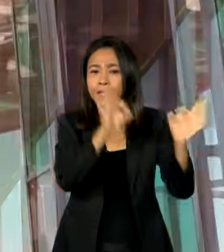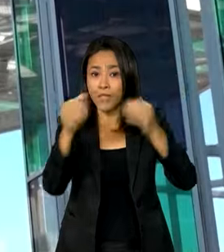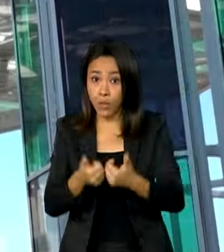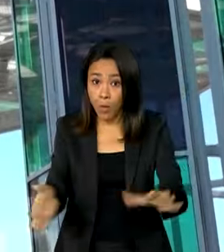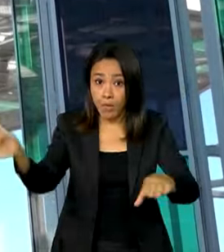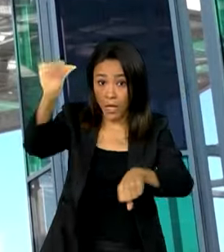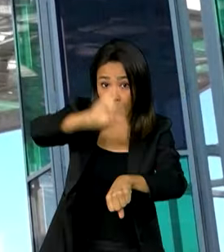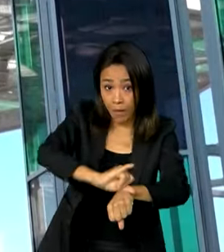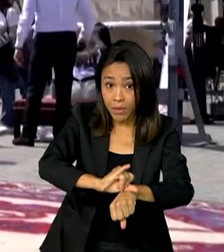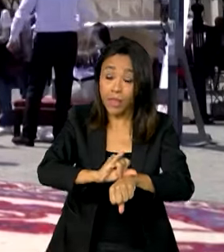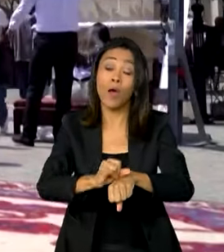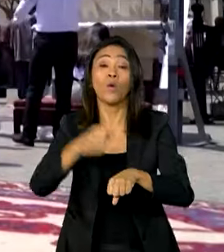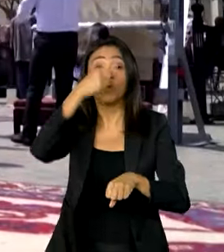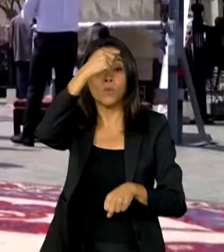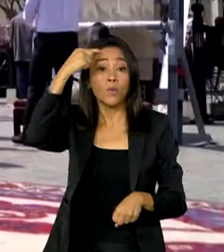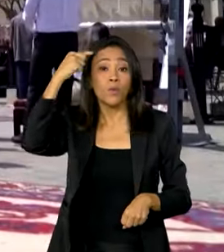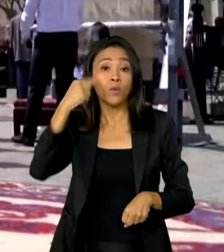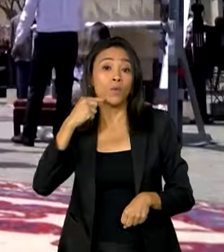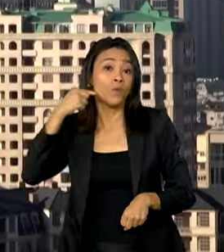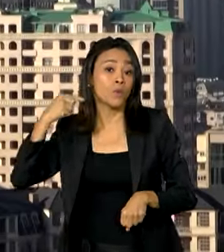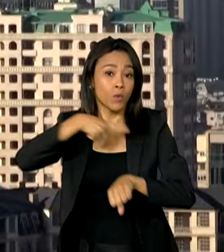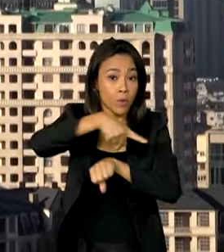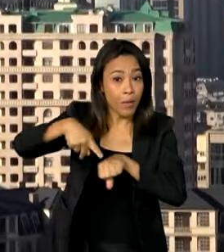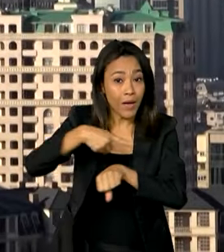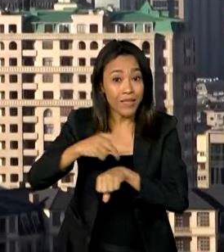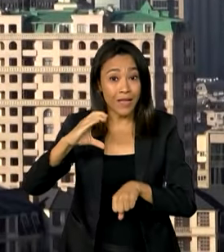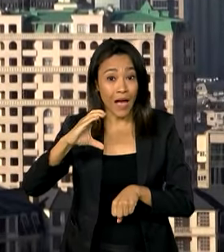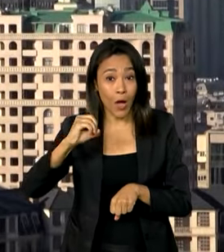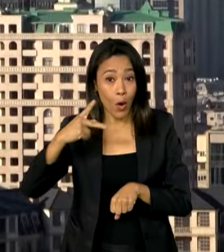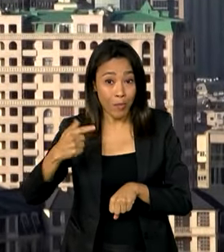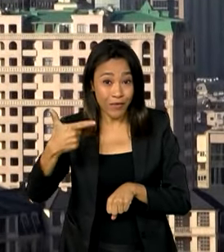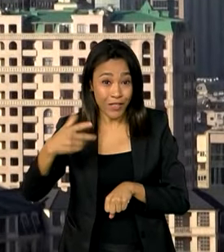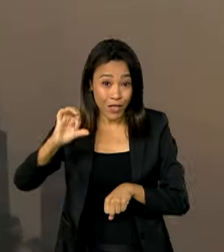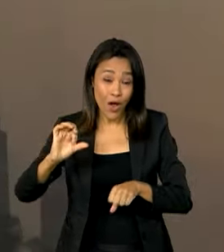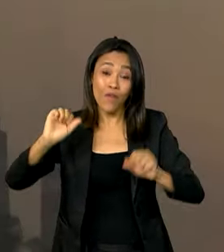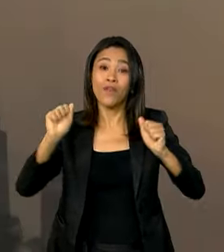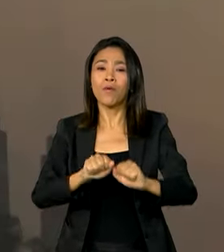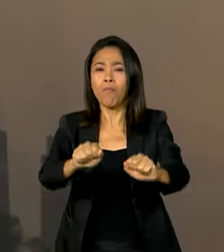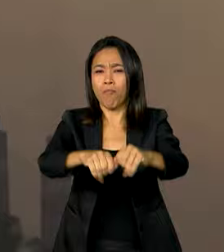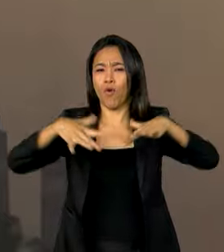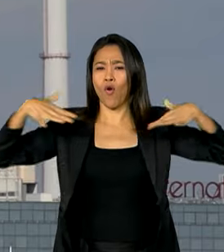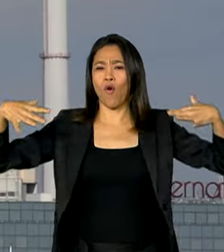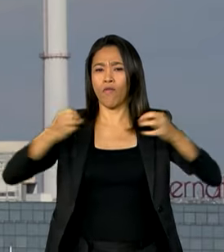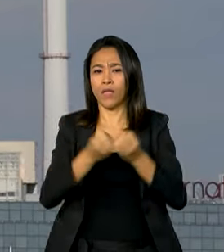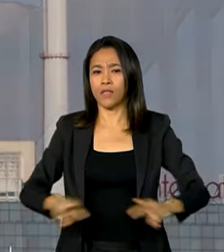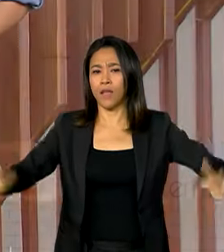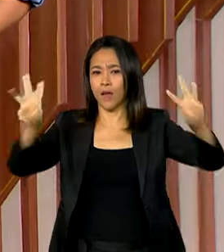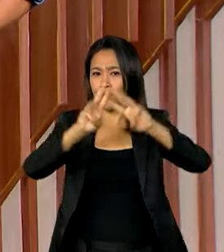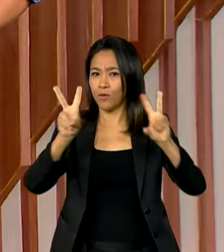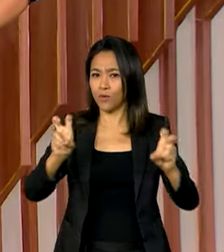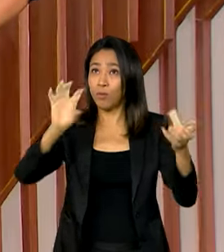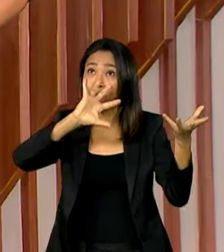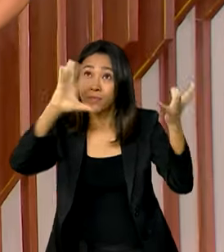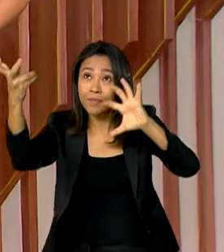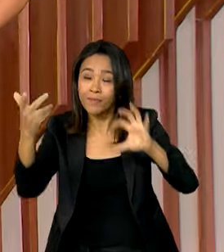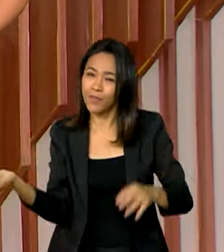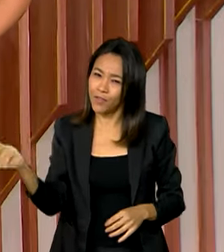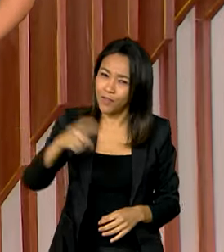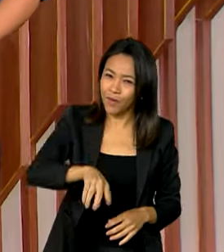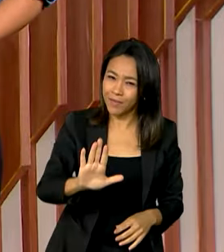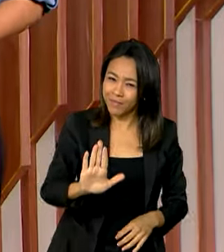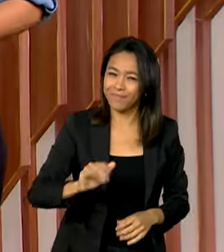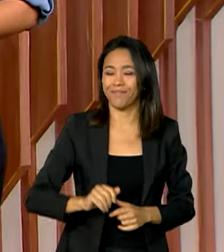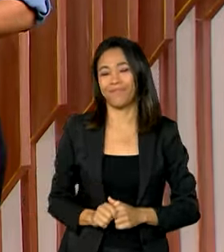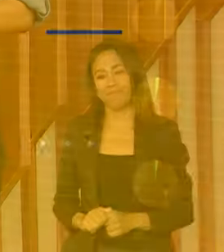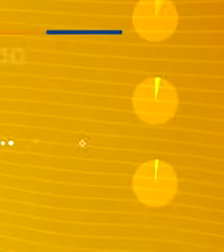na capital do Azerbaijão, a COP29, a conferência da ONU sobre mudanças climáticas. A gente volta já já.